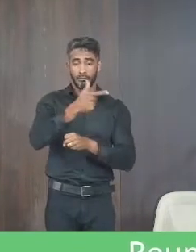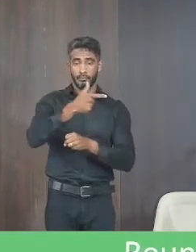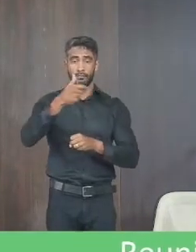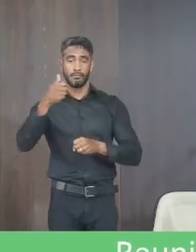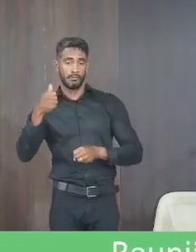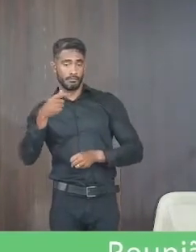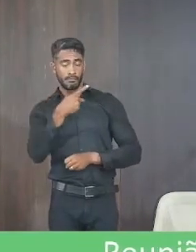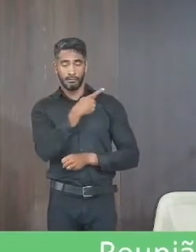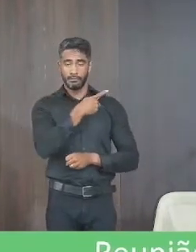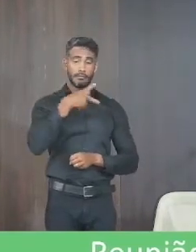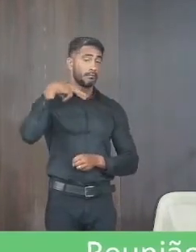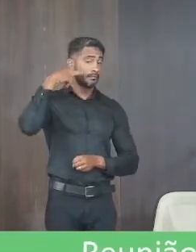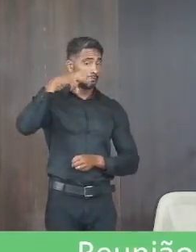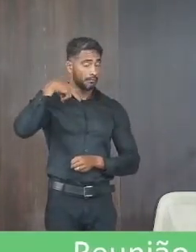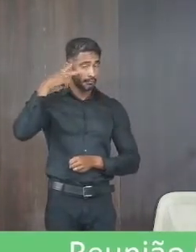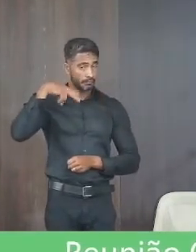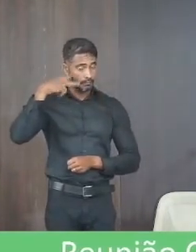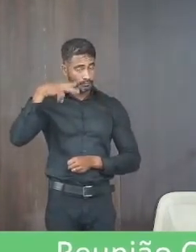vereadora